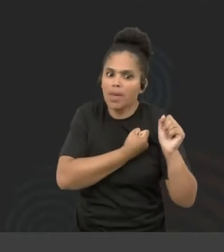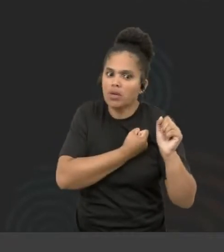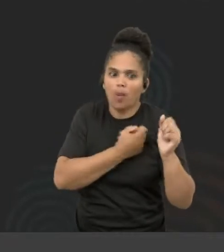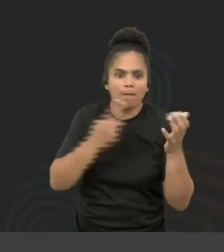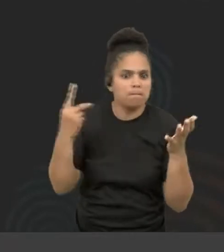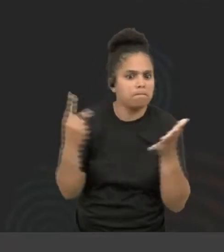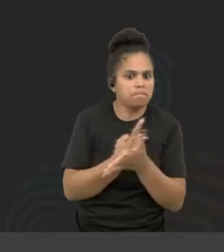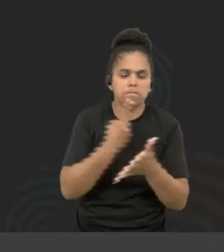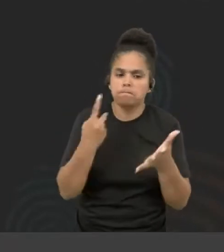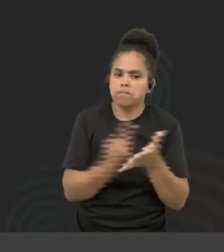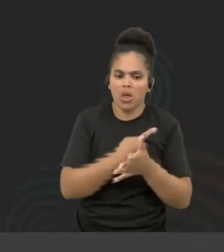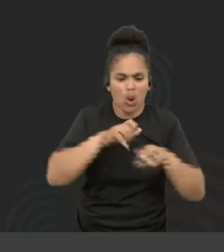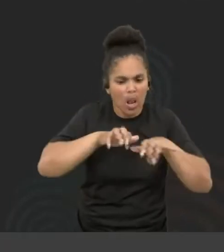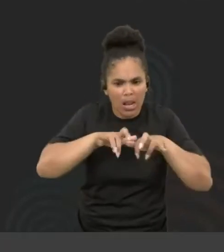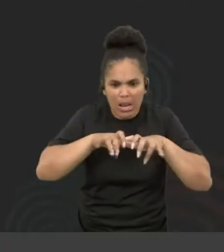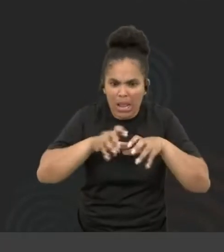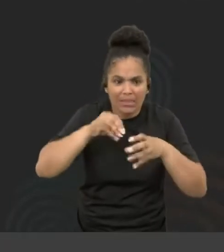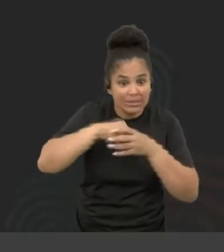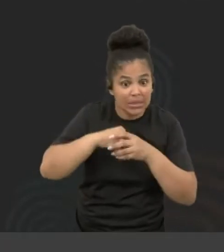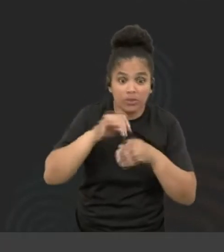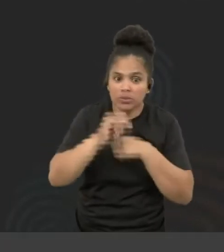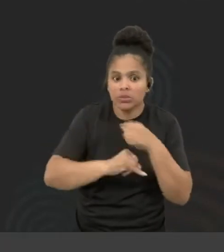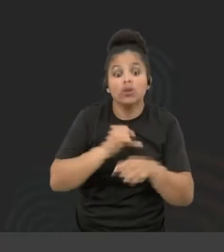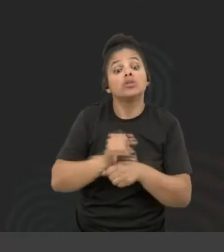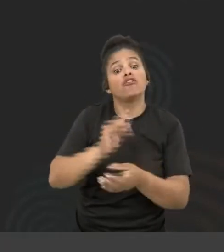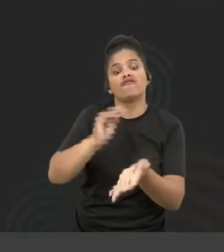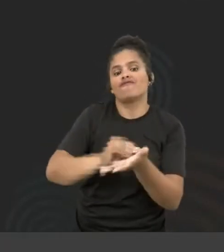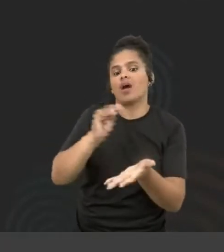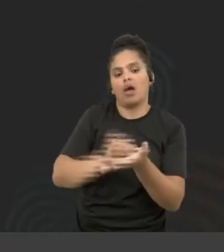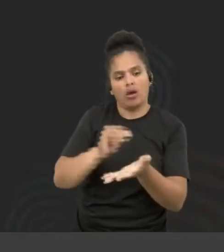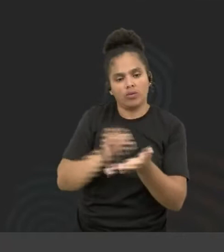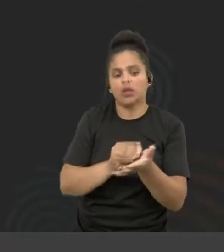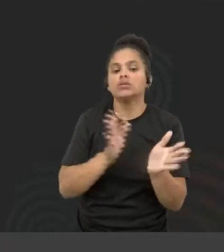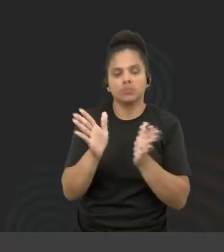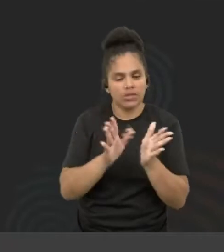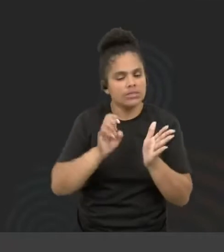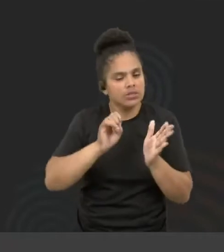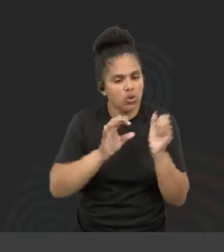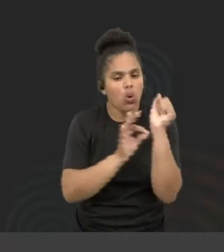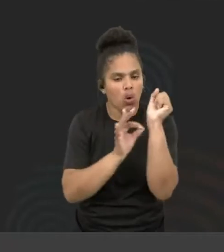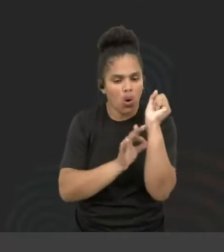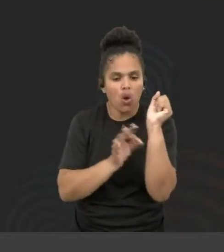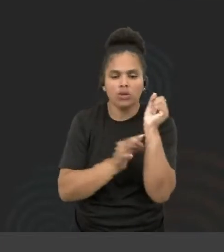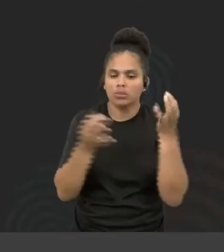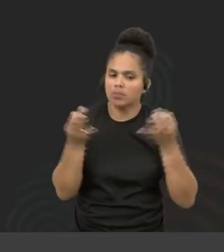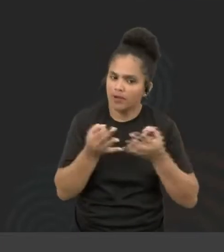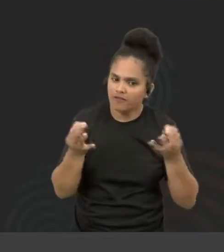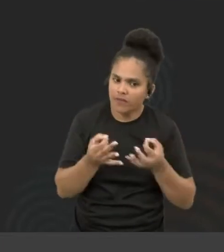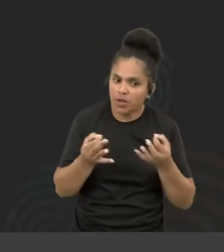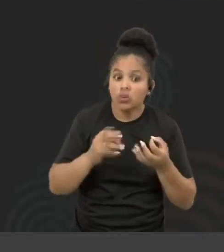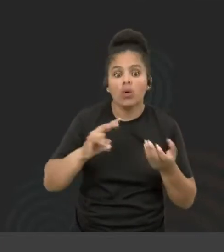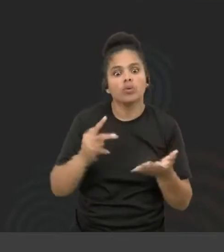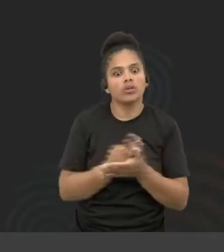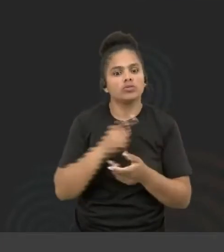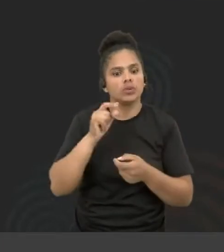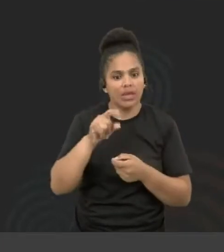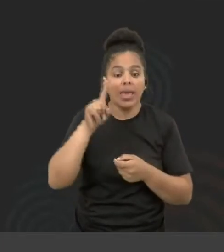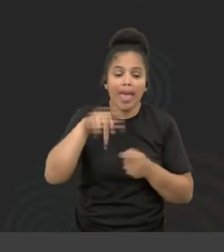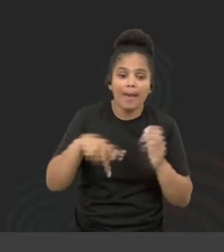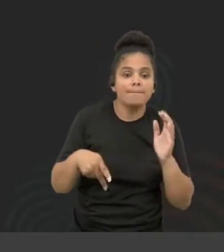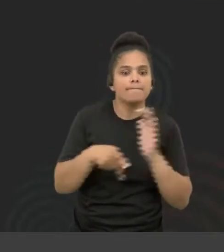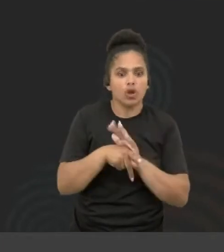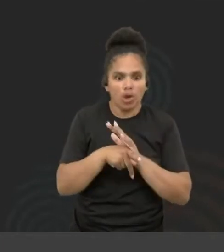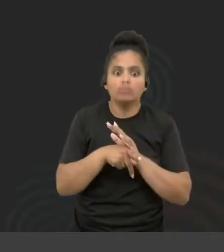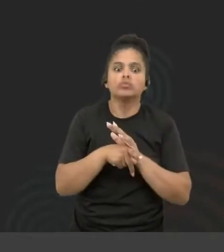reflete na falta de acessibilidade que o Diego trouxe. E um código bem feito pode ser apropriado a um sintetizador de